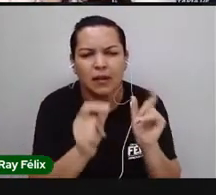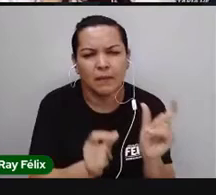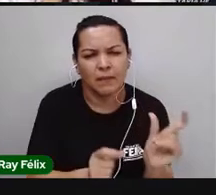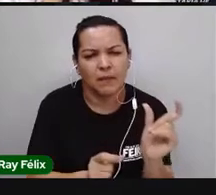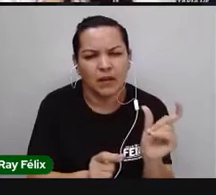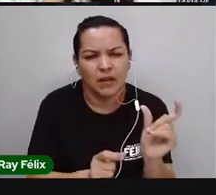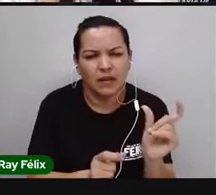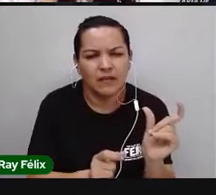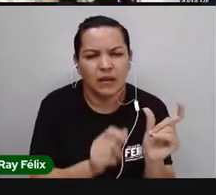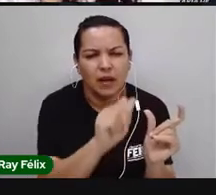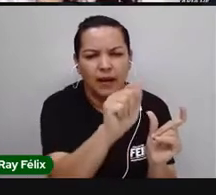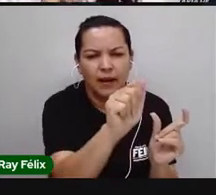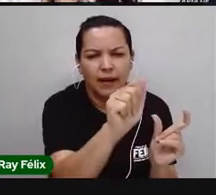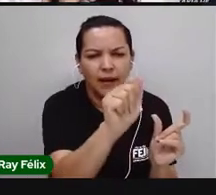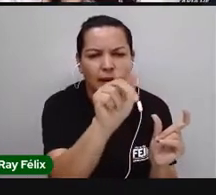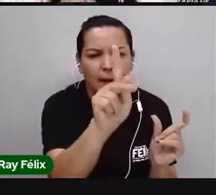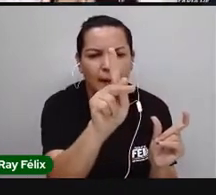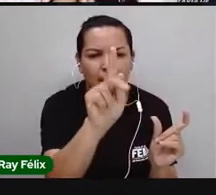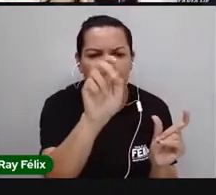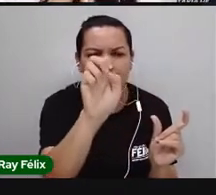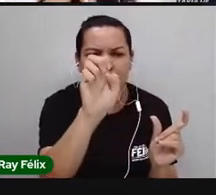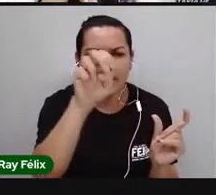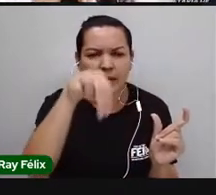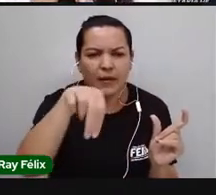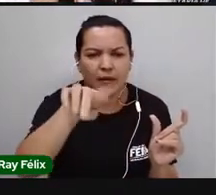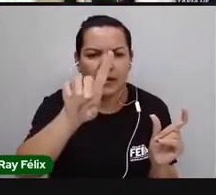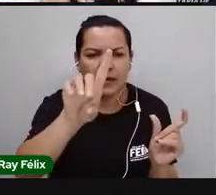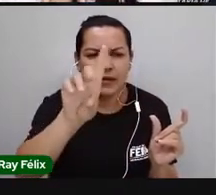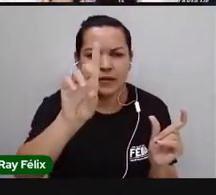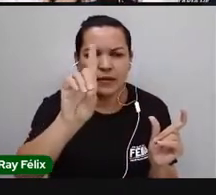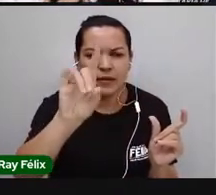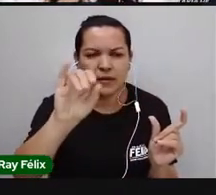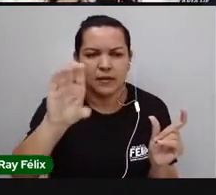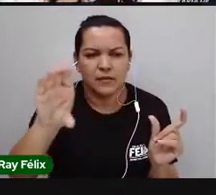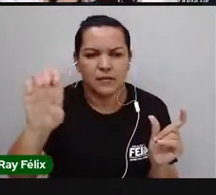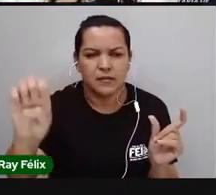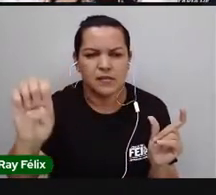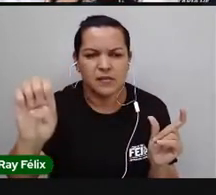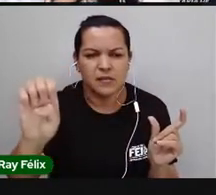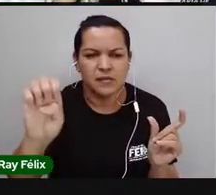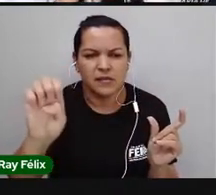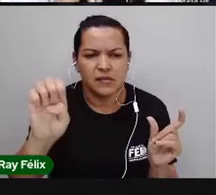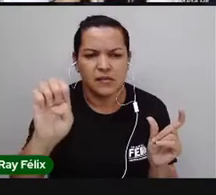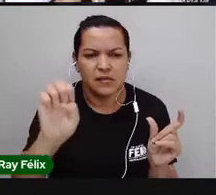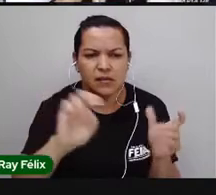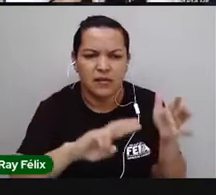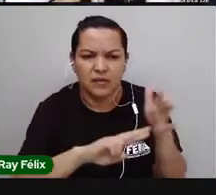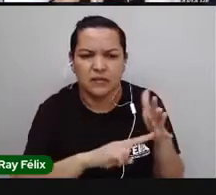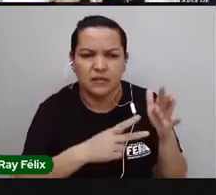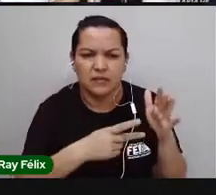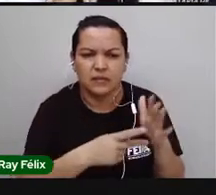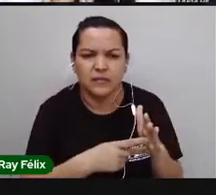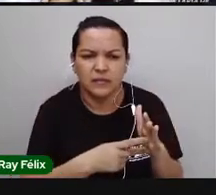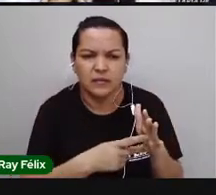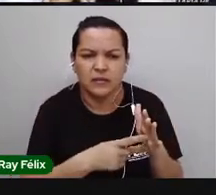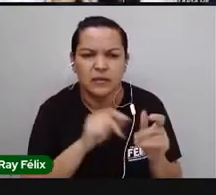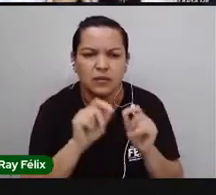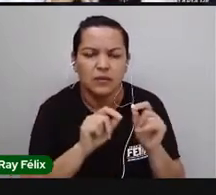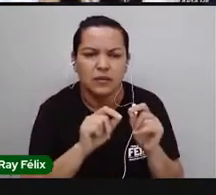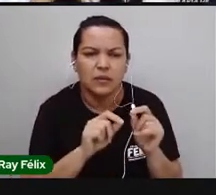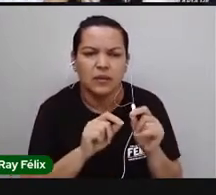certeza que alguém de vocês, alguns de vocês já ouviu falar da palavra apêndice. E